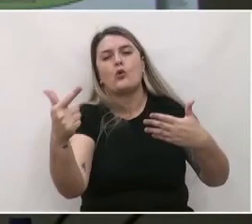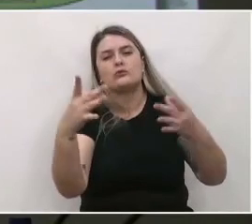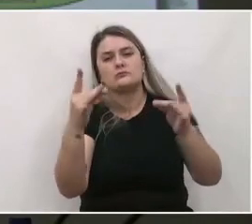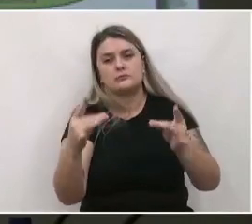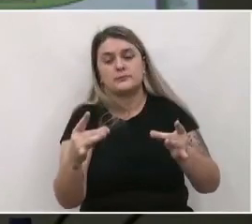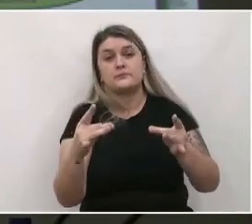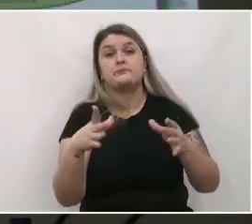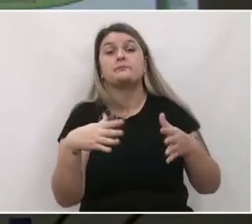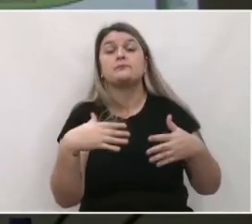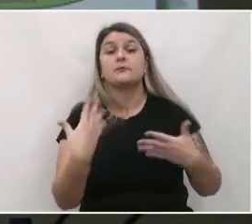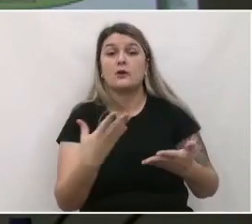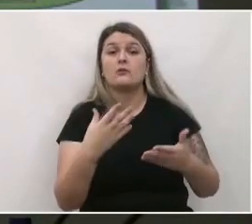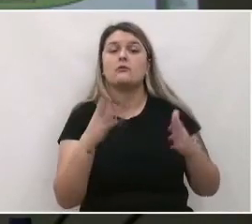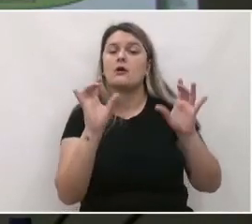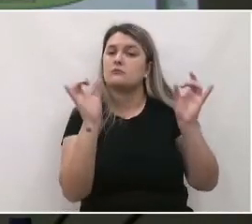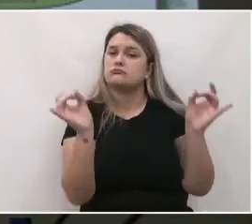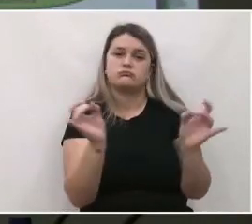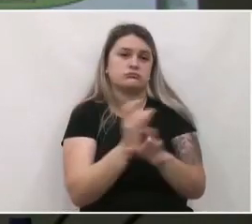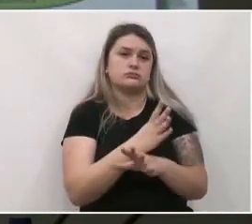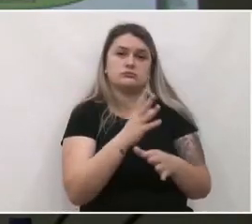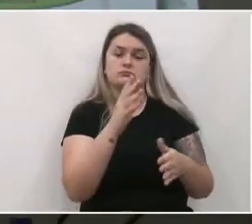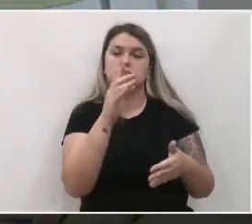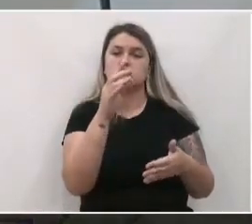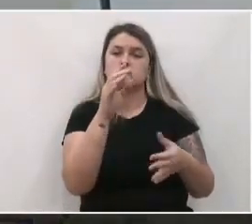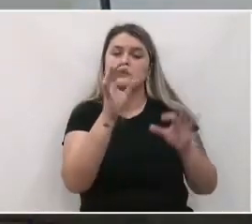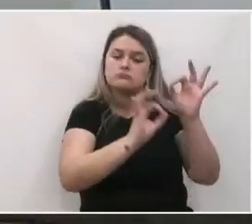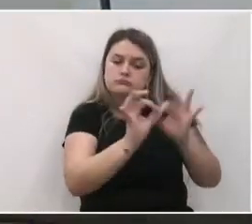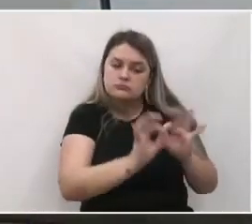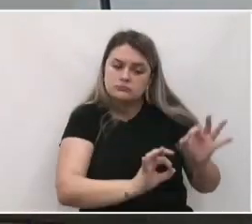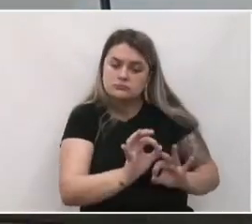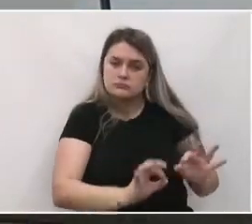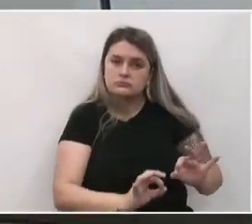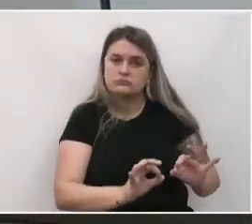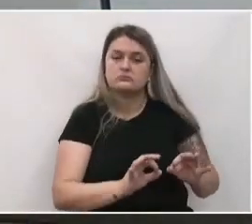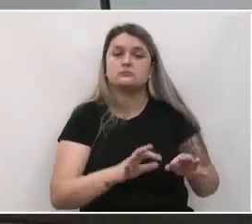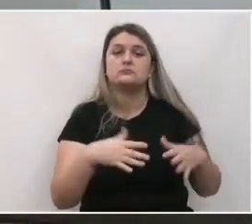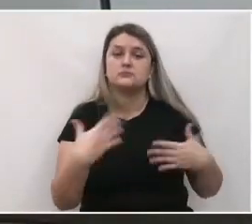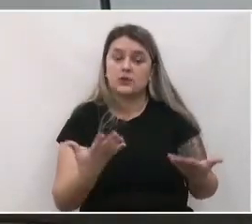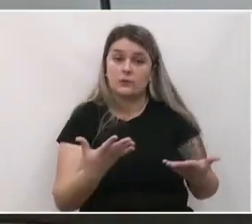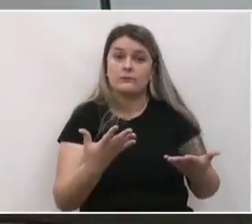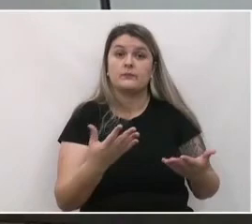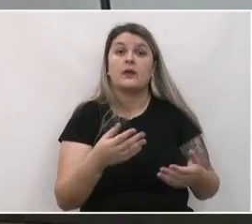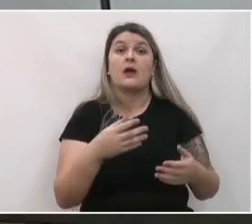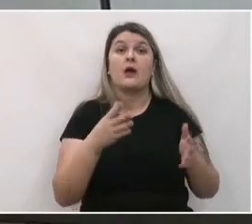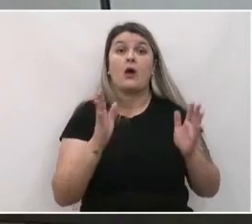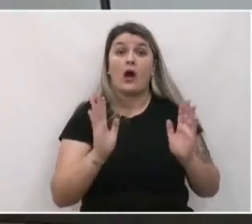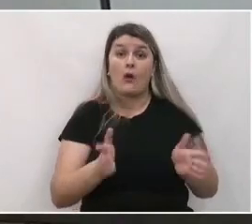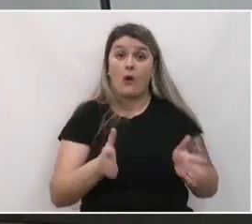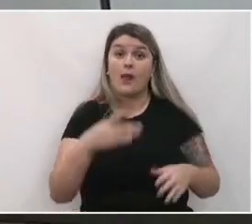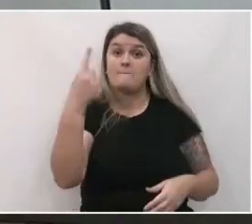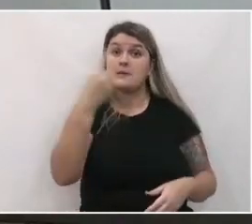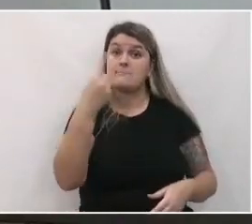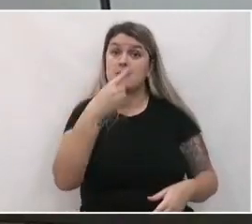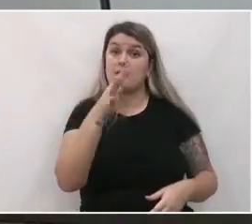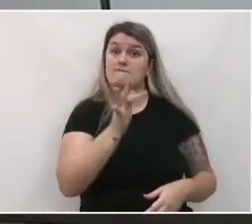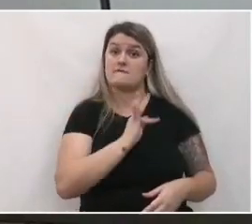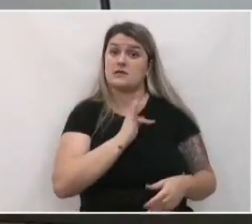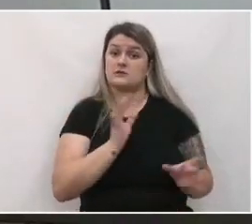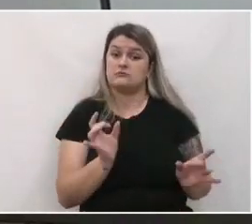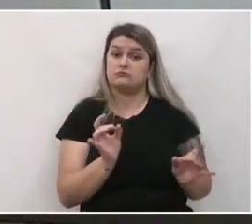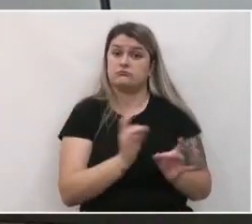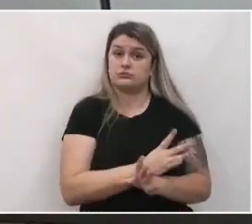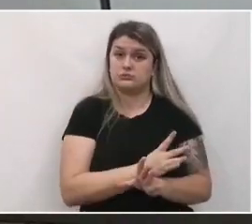E a partir disso a gente finalizaria o processo da revisão. Então, ressaltando, estamos na primeira fase e concluindo ela.